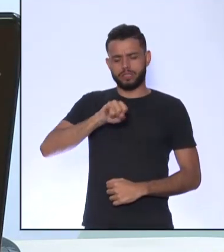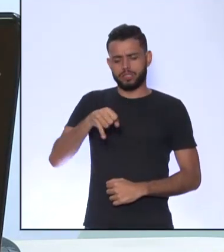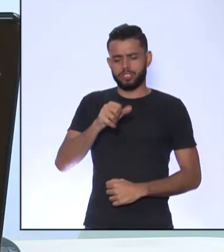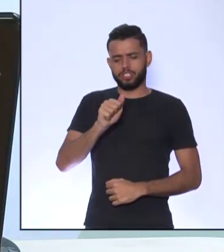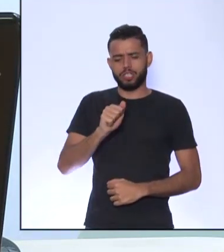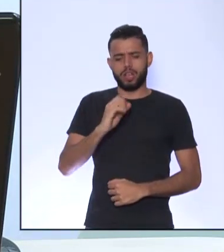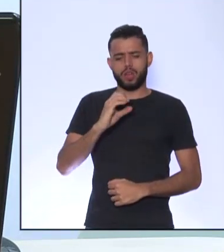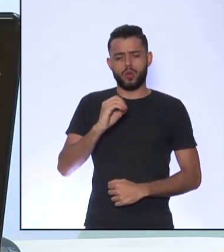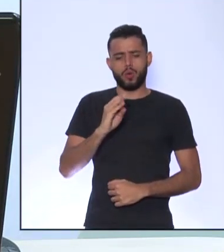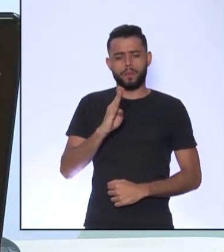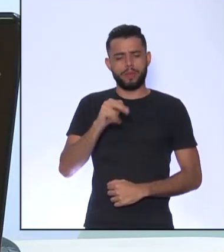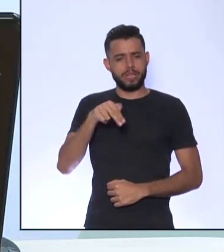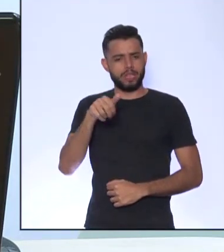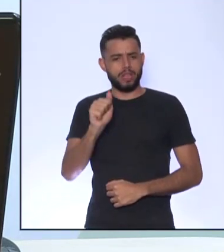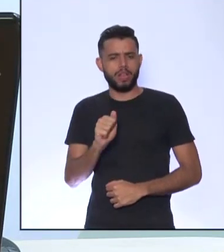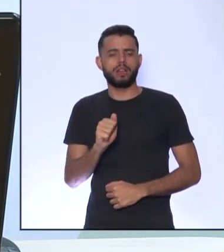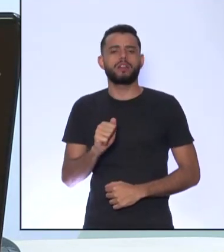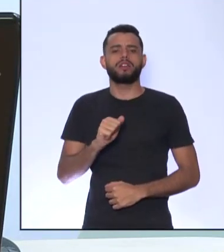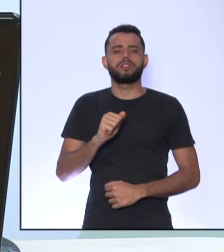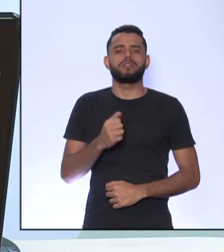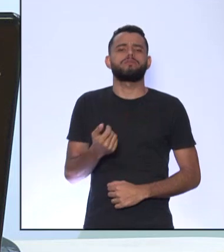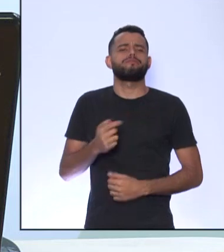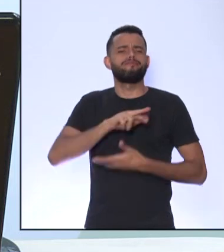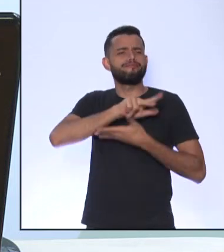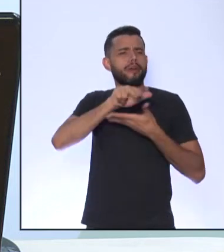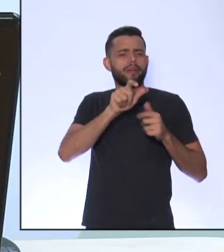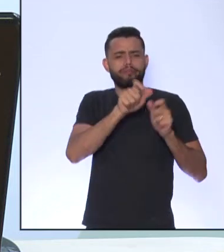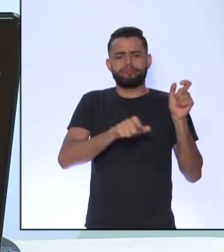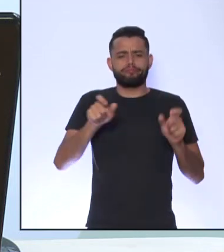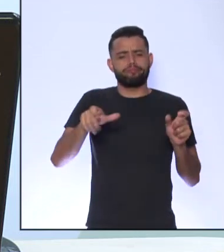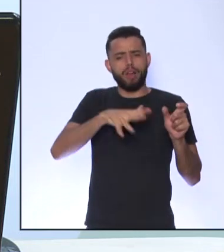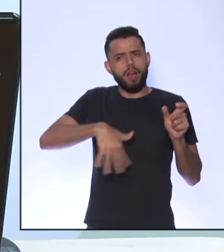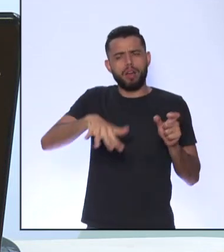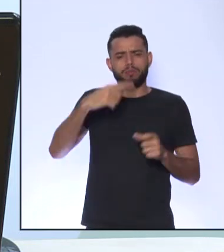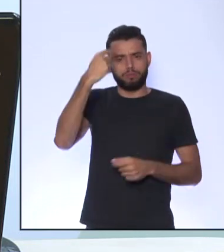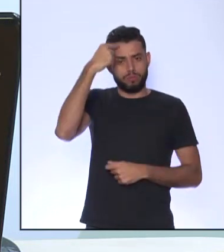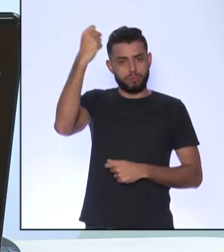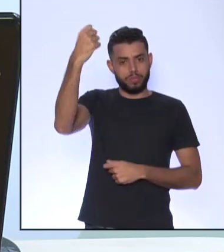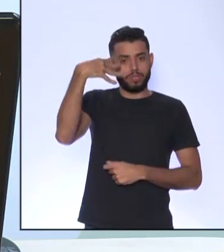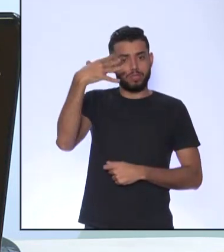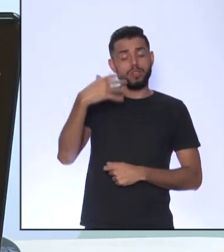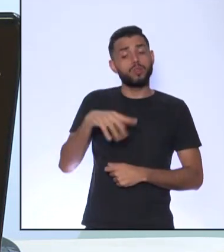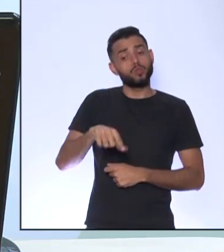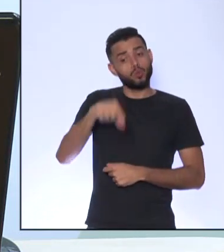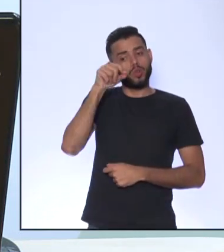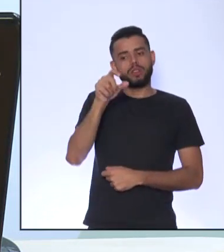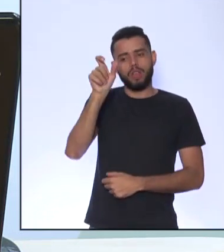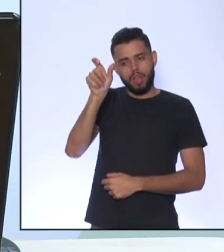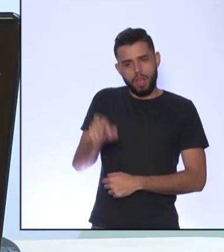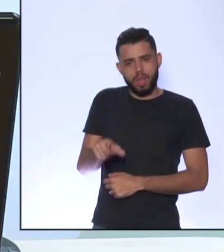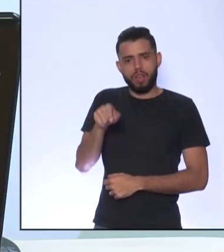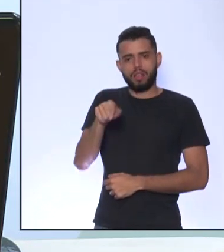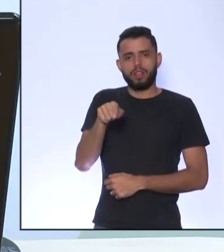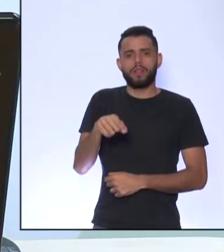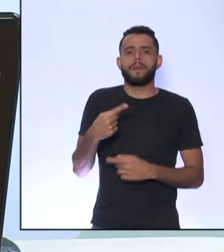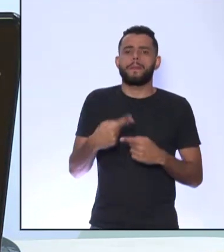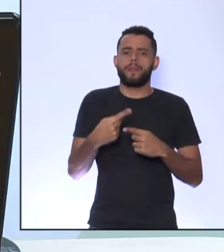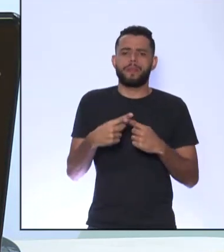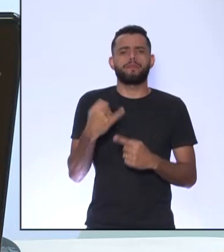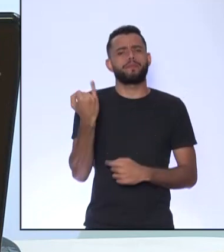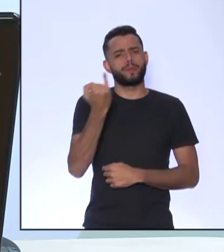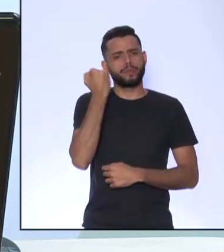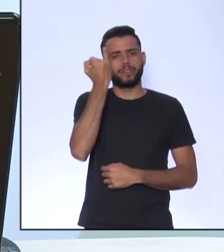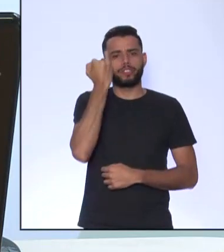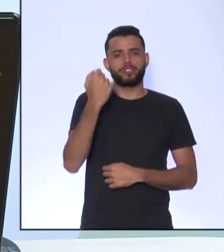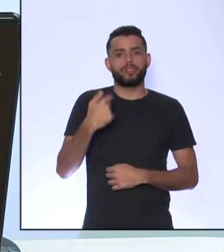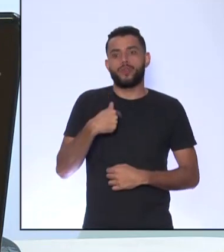gerundinas Iluministas mulheres Eu peguei essa Porque ela foi muito importante Eu não queria falar muito